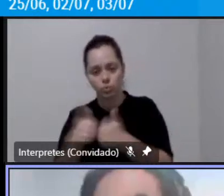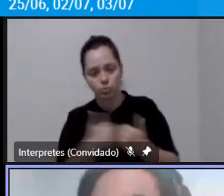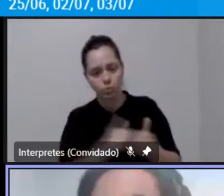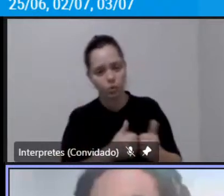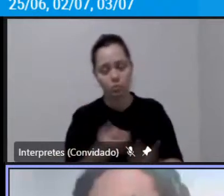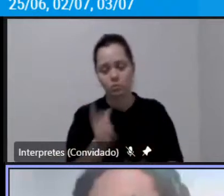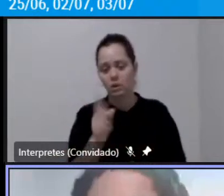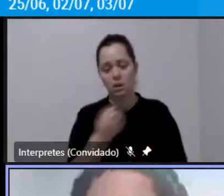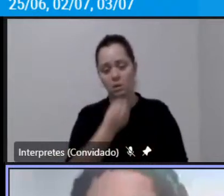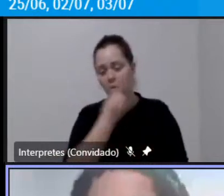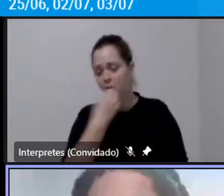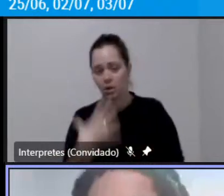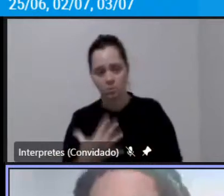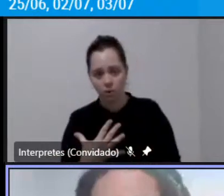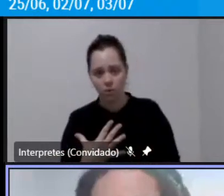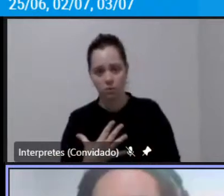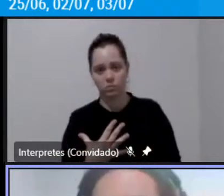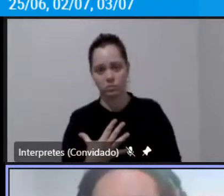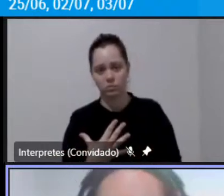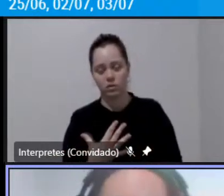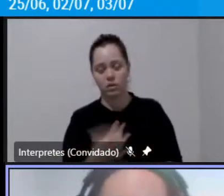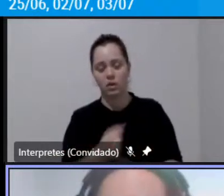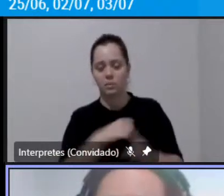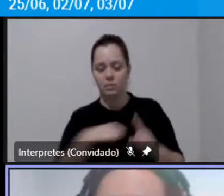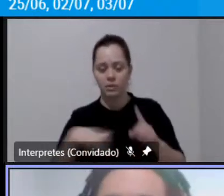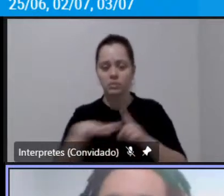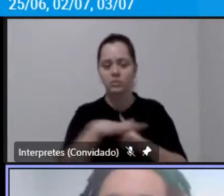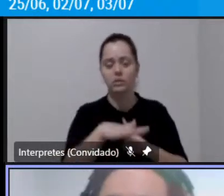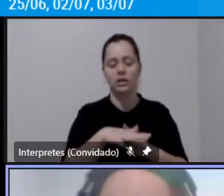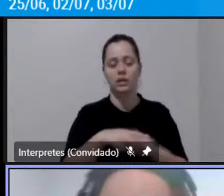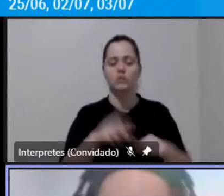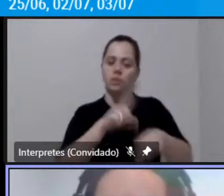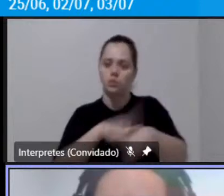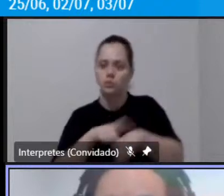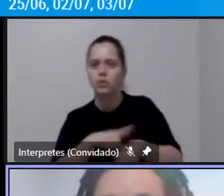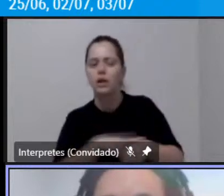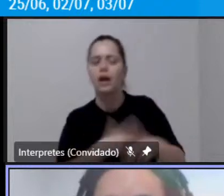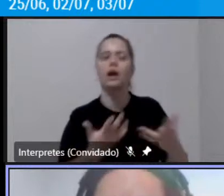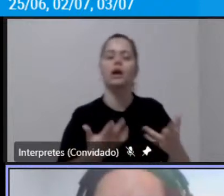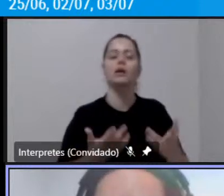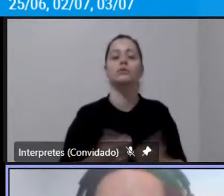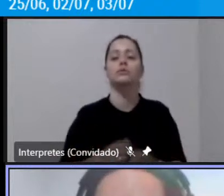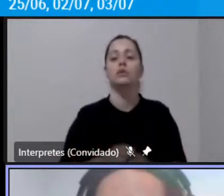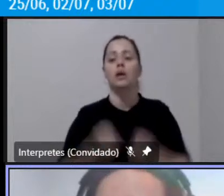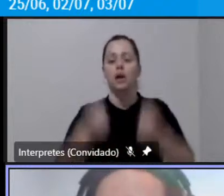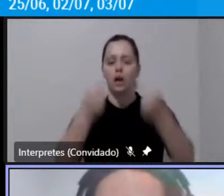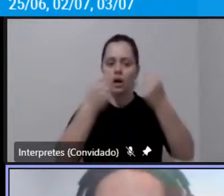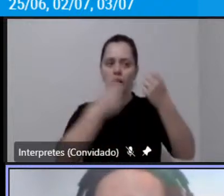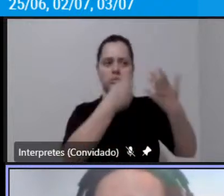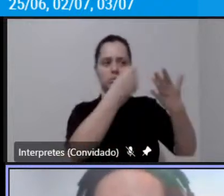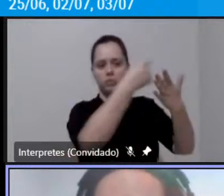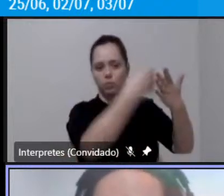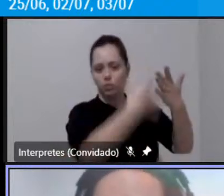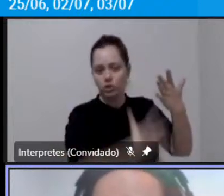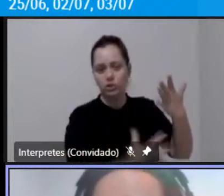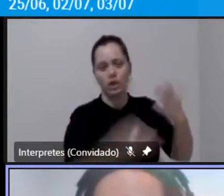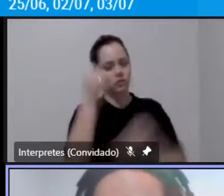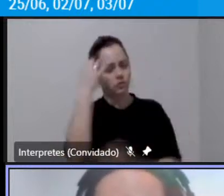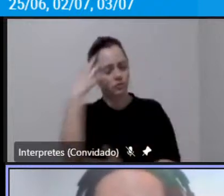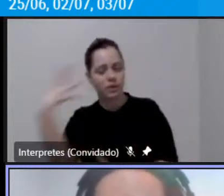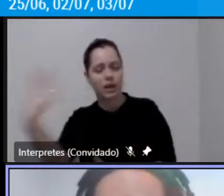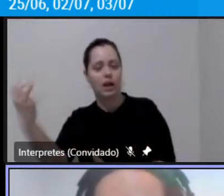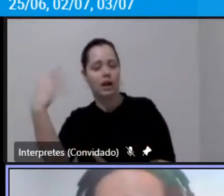é satisfatória para essa população né seja pelos horários pela quantidade de de de viagens